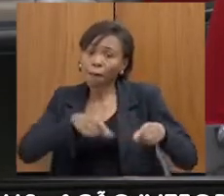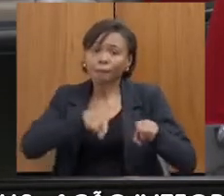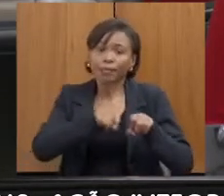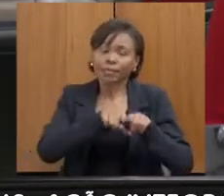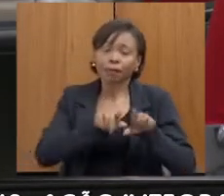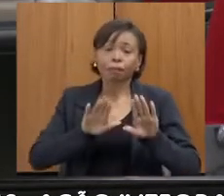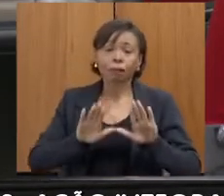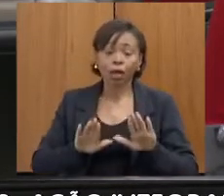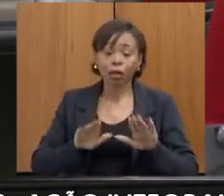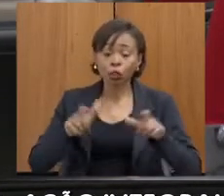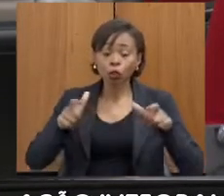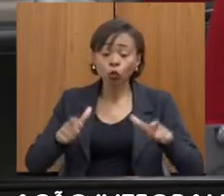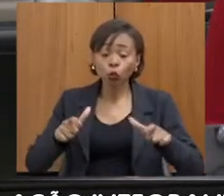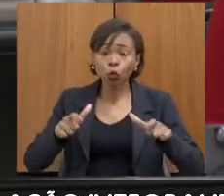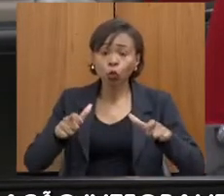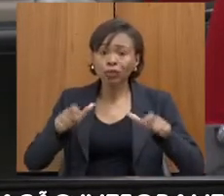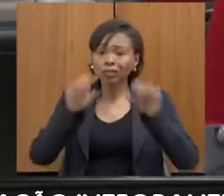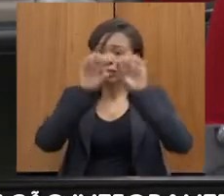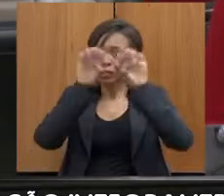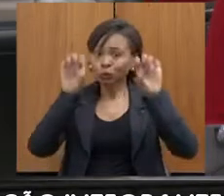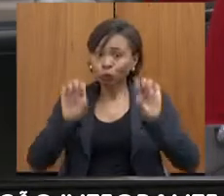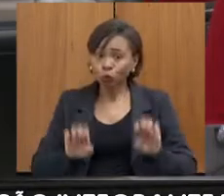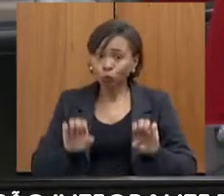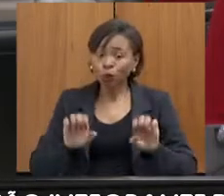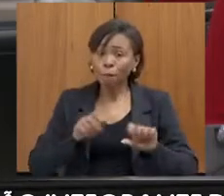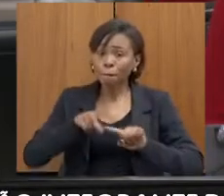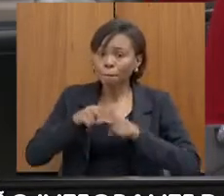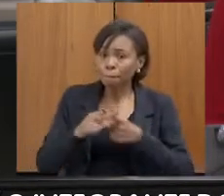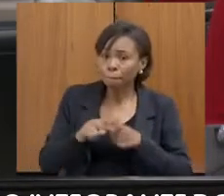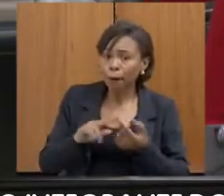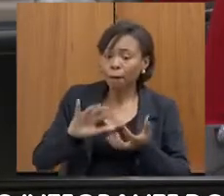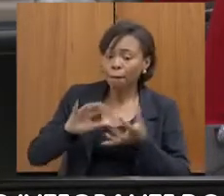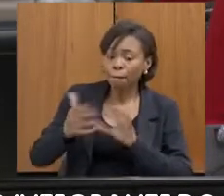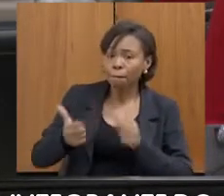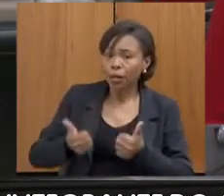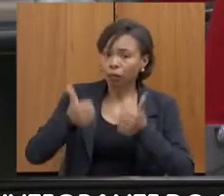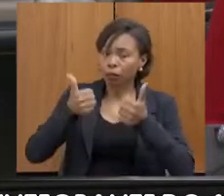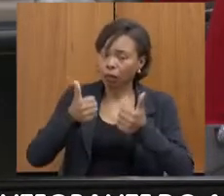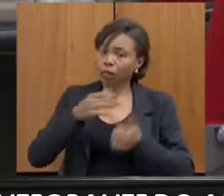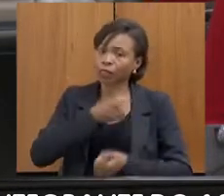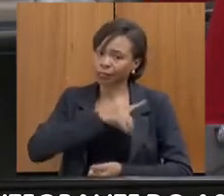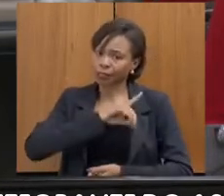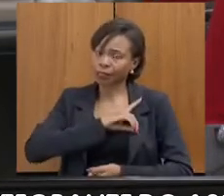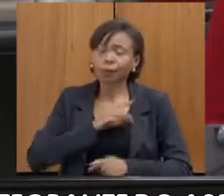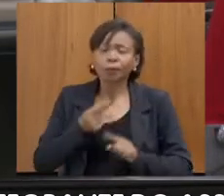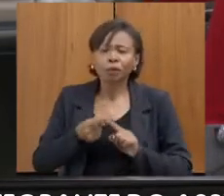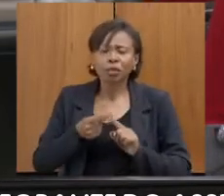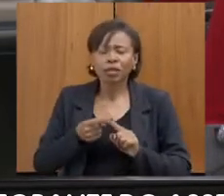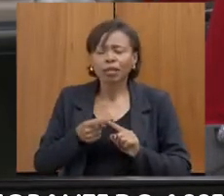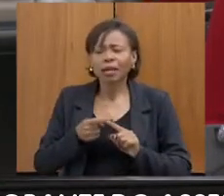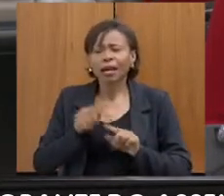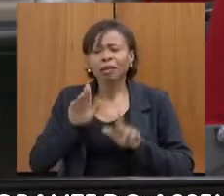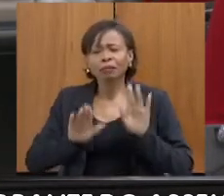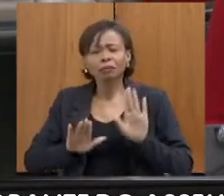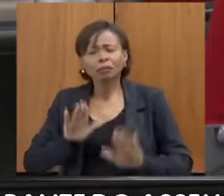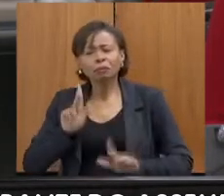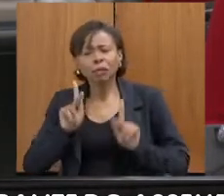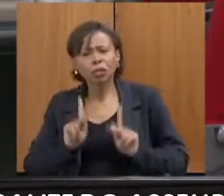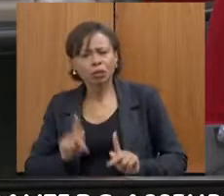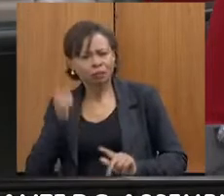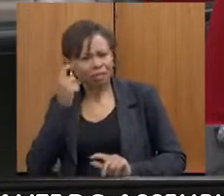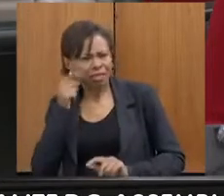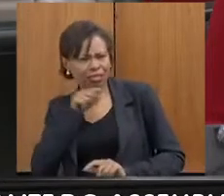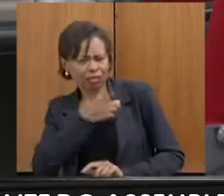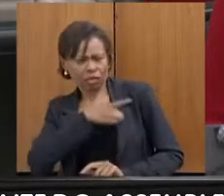física das delegacias, inclusive, porque até hoje as pessoas ainda têm aquela imagem de delegacia como algo